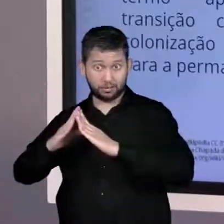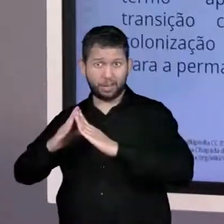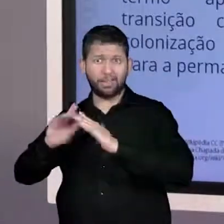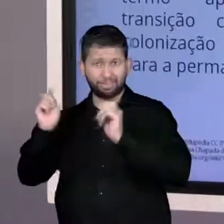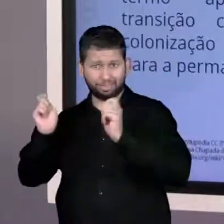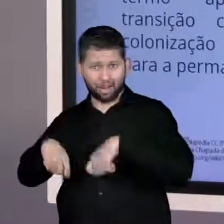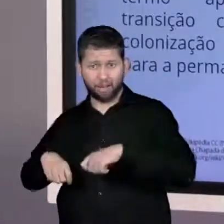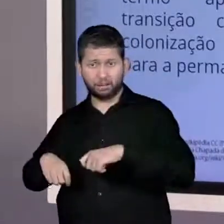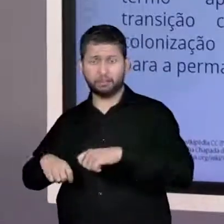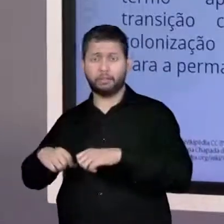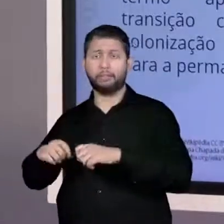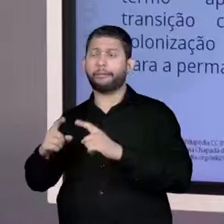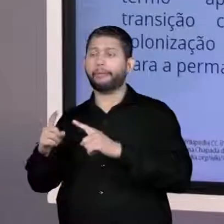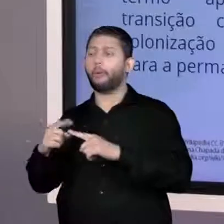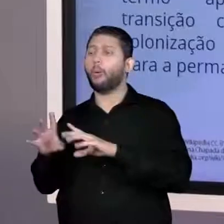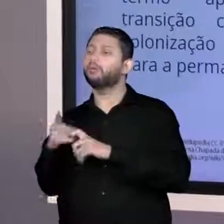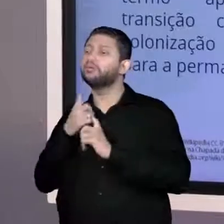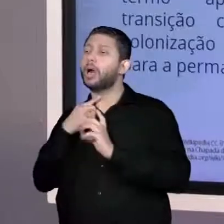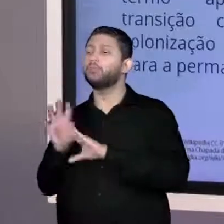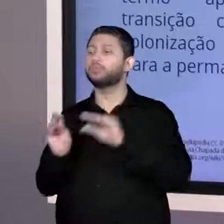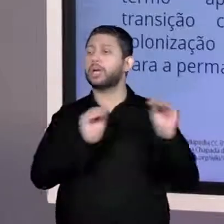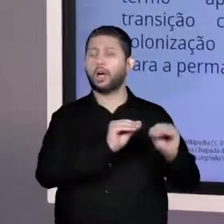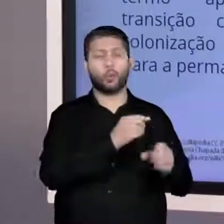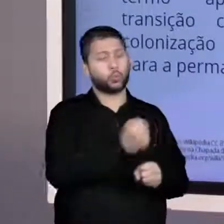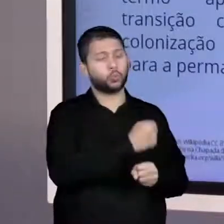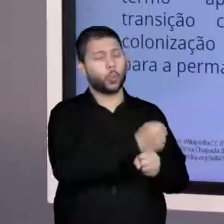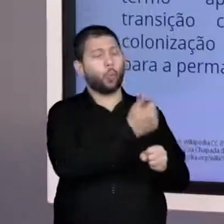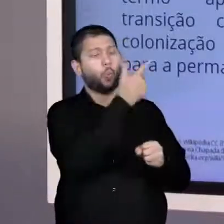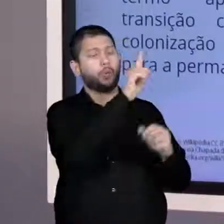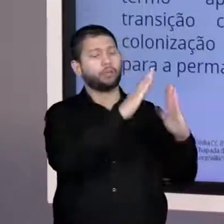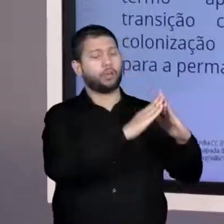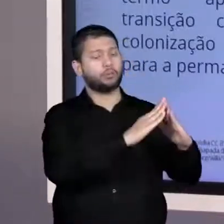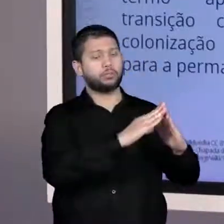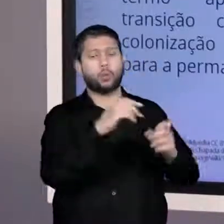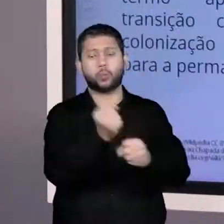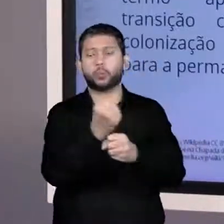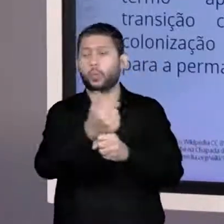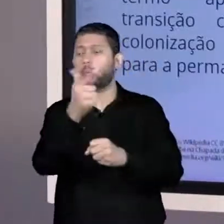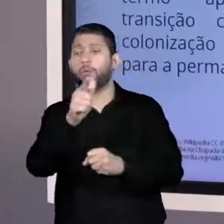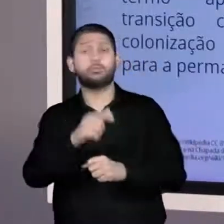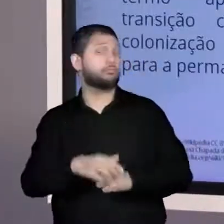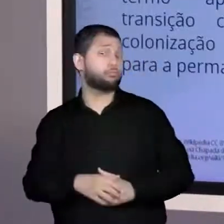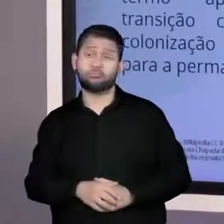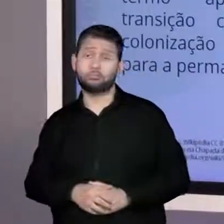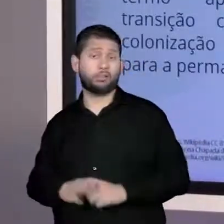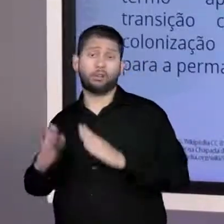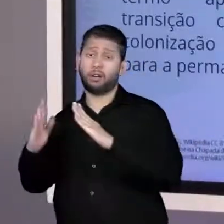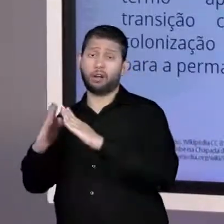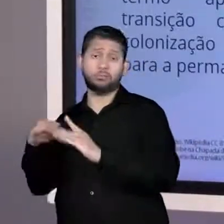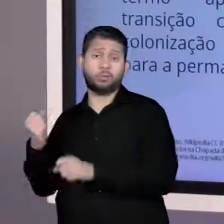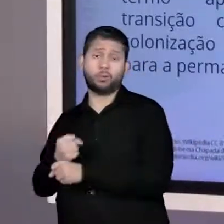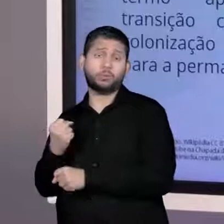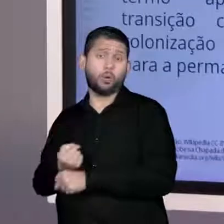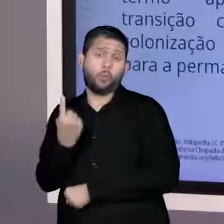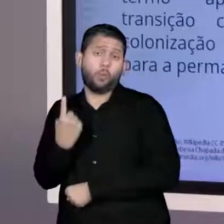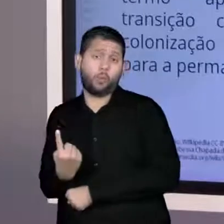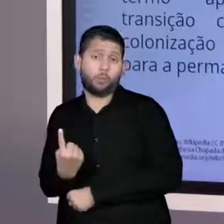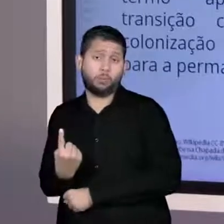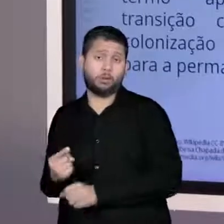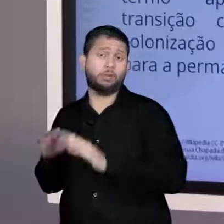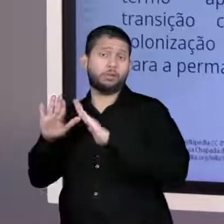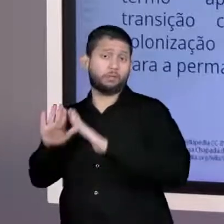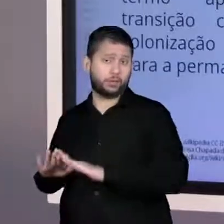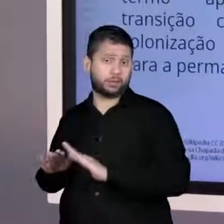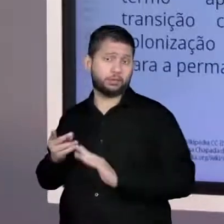ficar construindo casa toda hora, migrando. Quando ela constrói uma casa fixa, quer dizer que ela fixou moradia